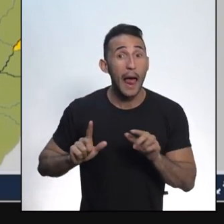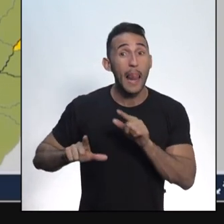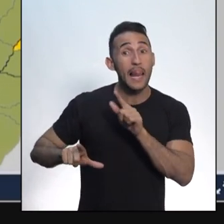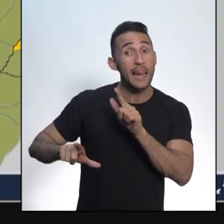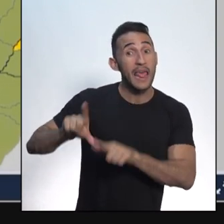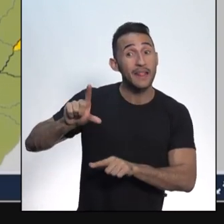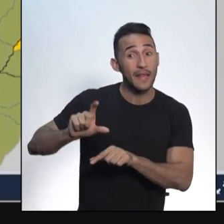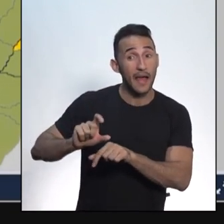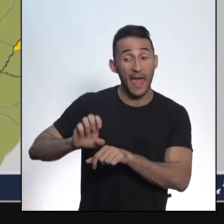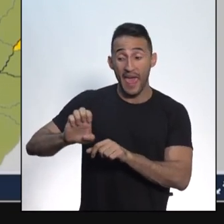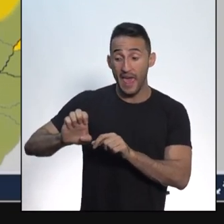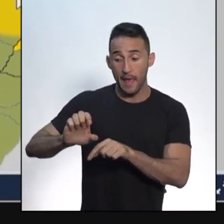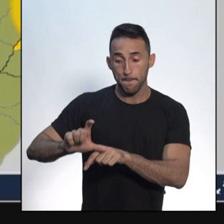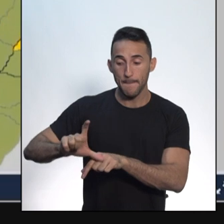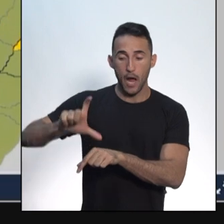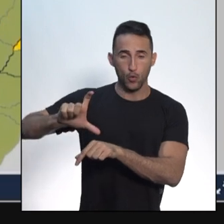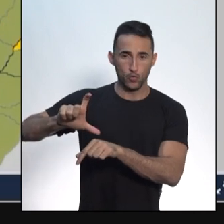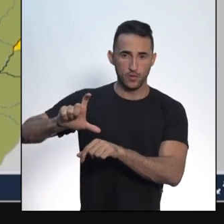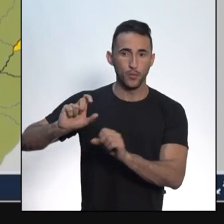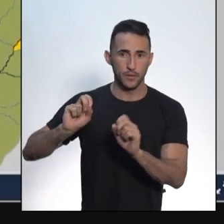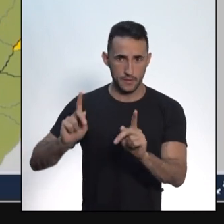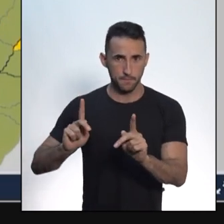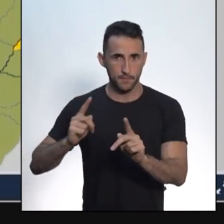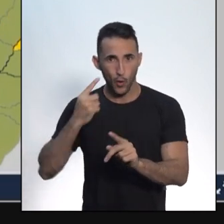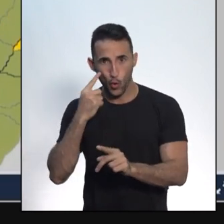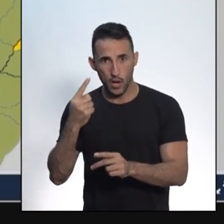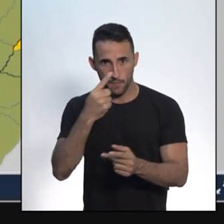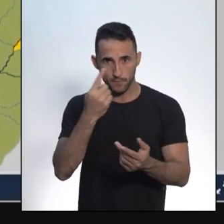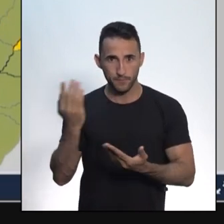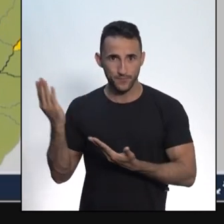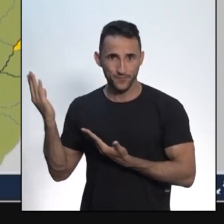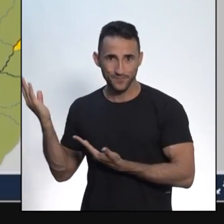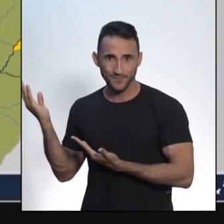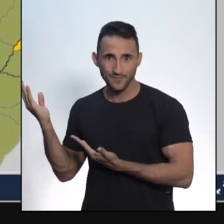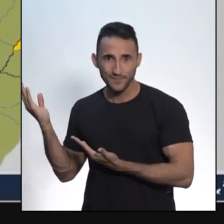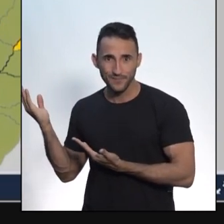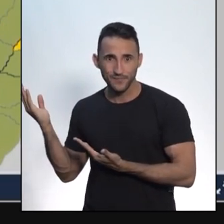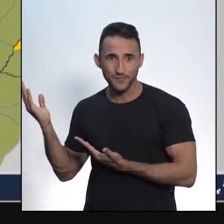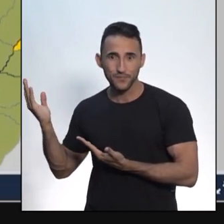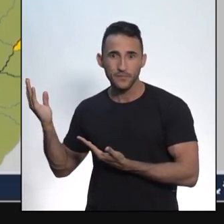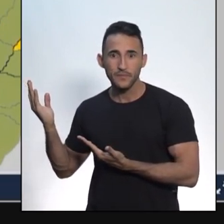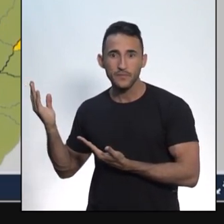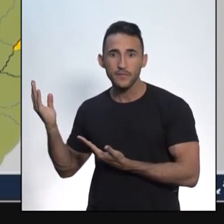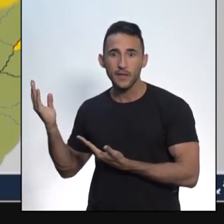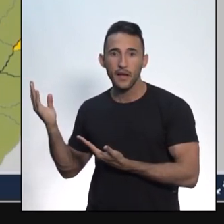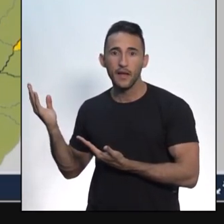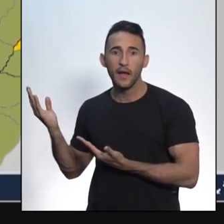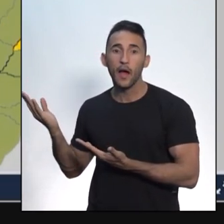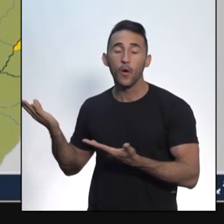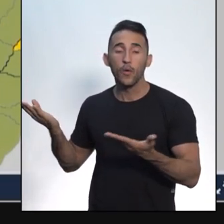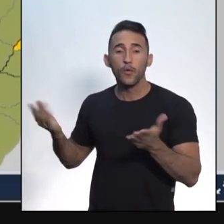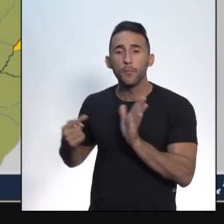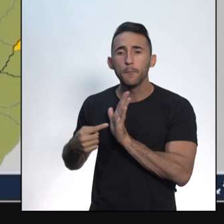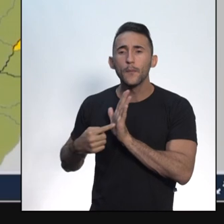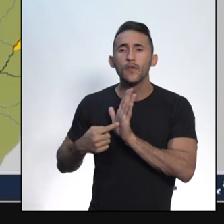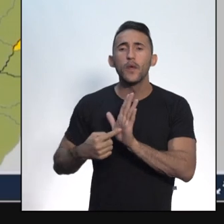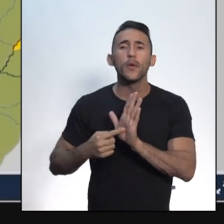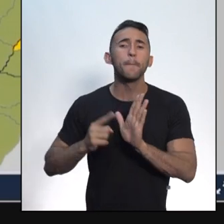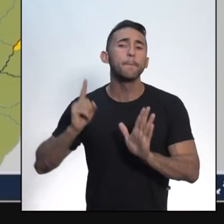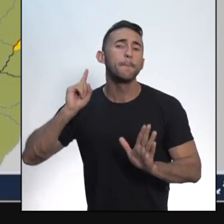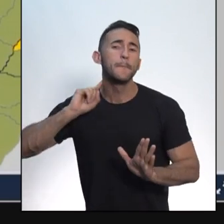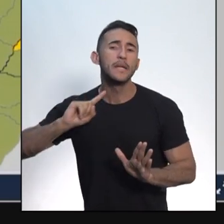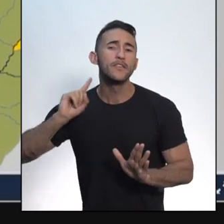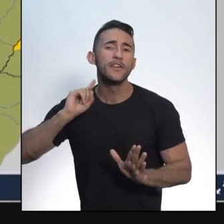maiúscula. E aqui eu destaquei uma unidade federada do Estado Federal, que é o Brasil, que é Minas Gerais.